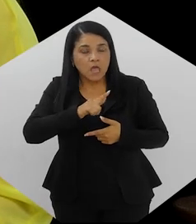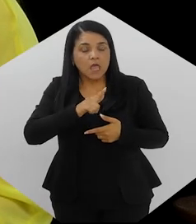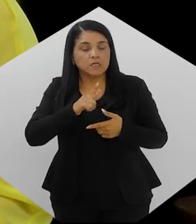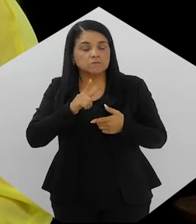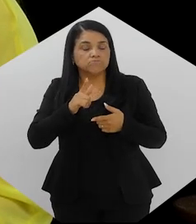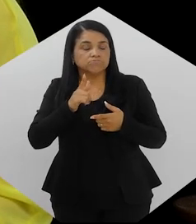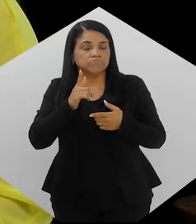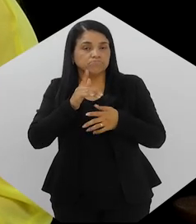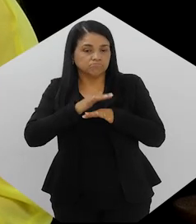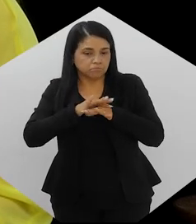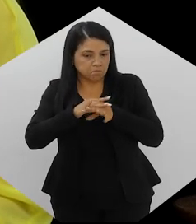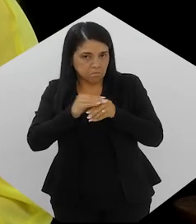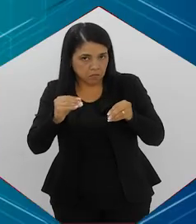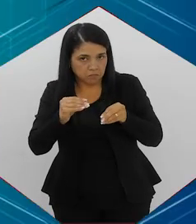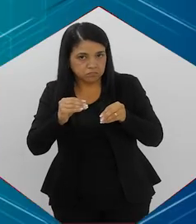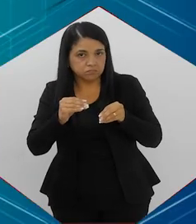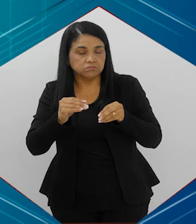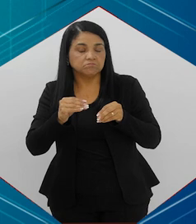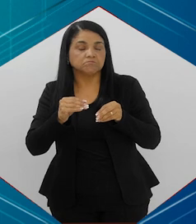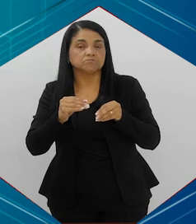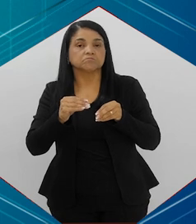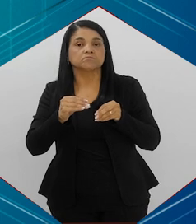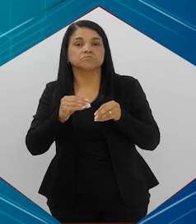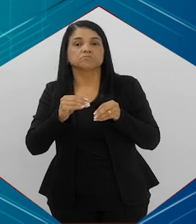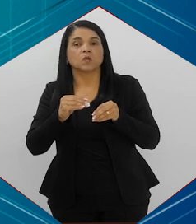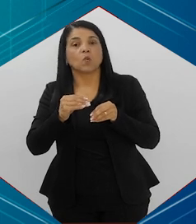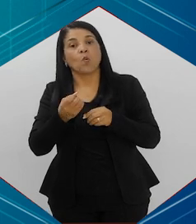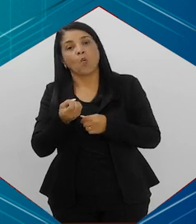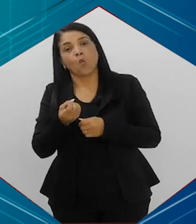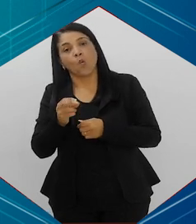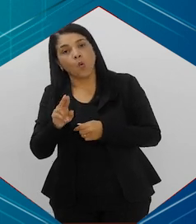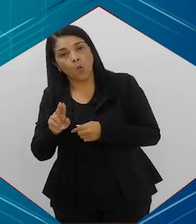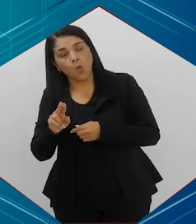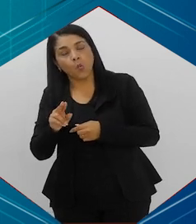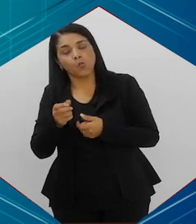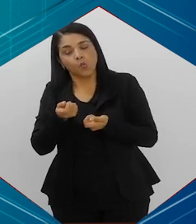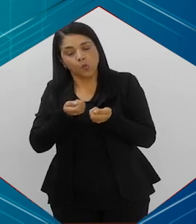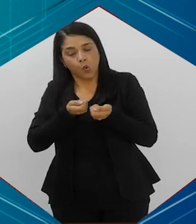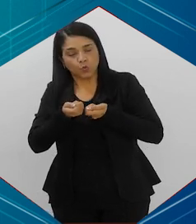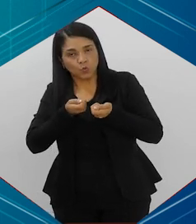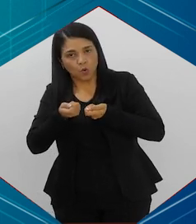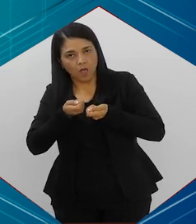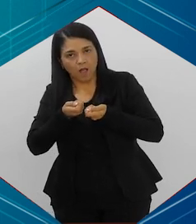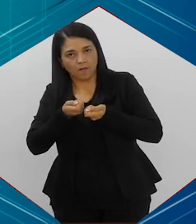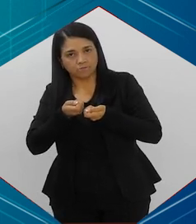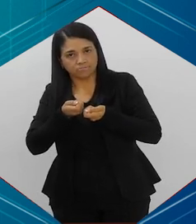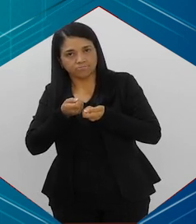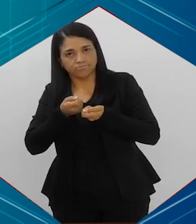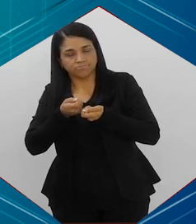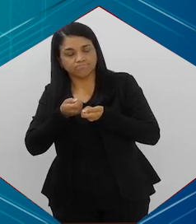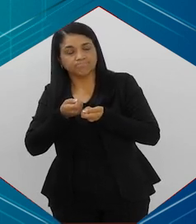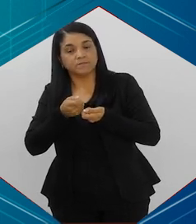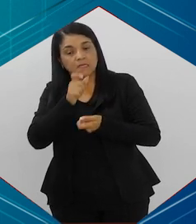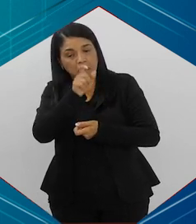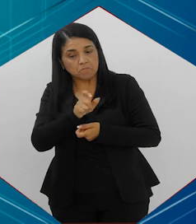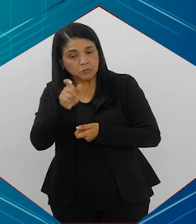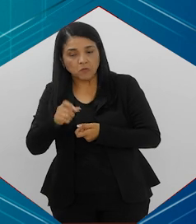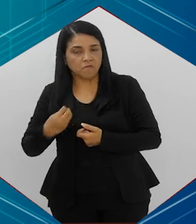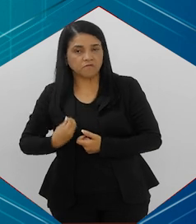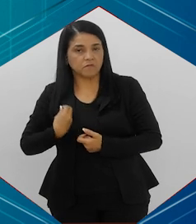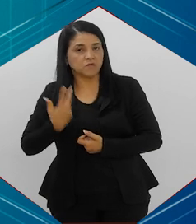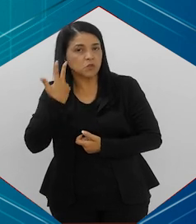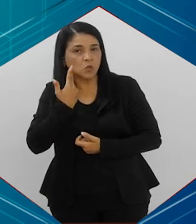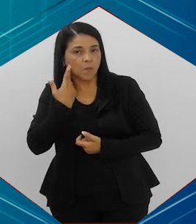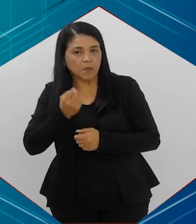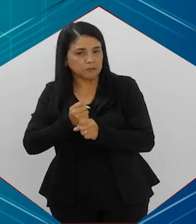ou eliminar totalmente aquela doença ou então, pelo menos, controlar e estacionar aquela doença e o paciente